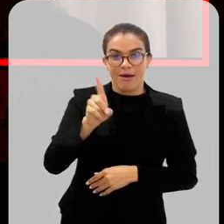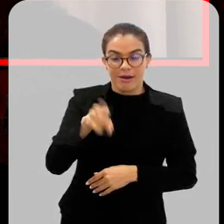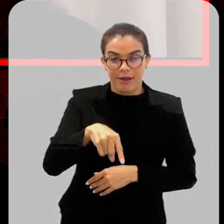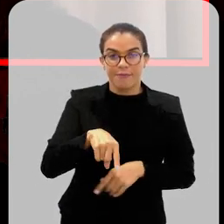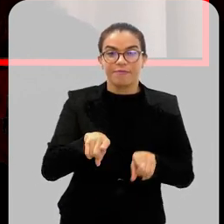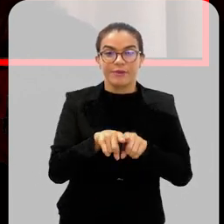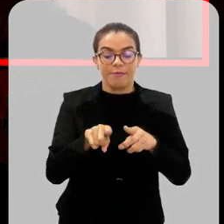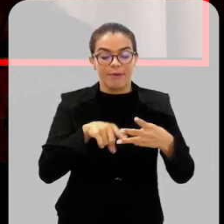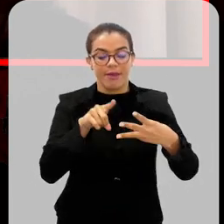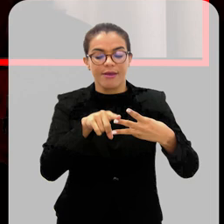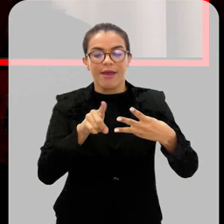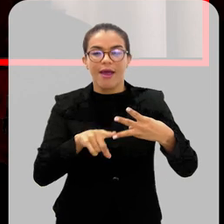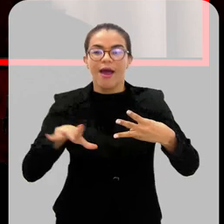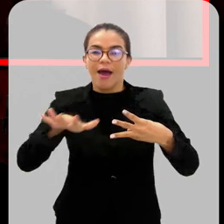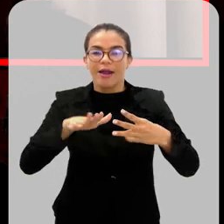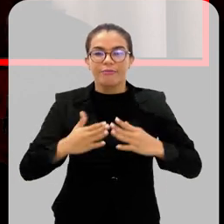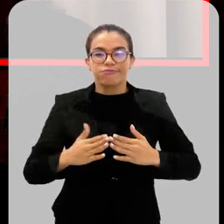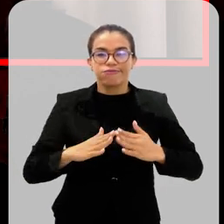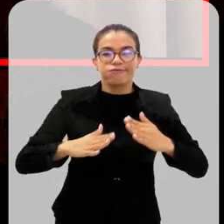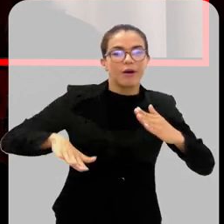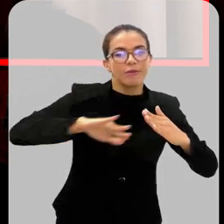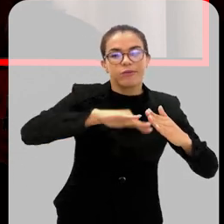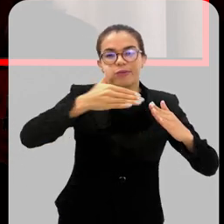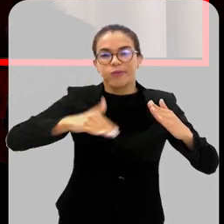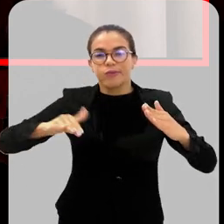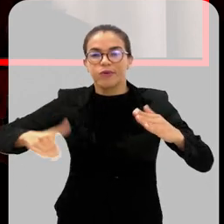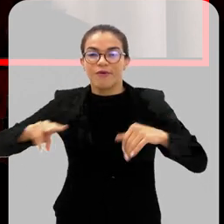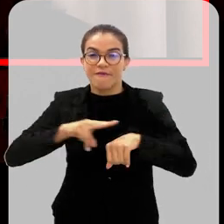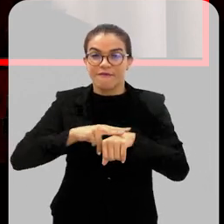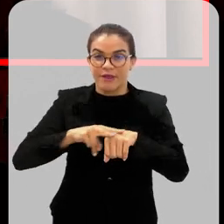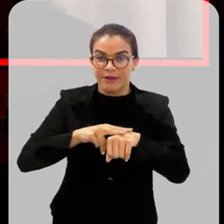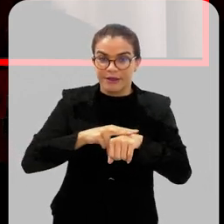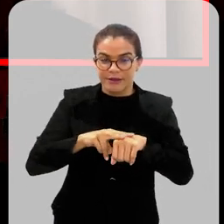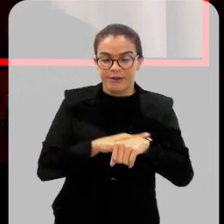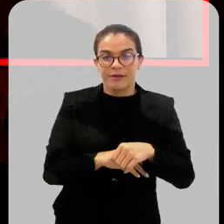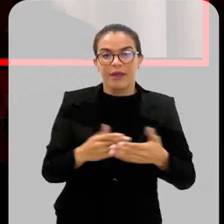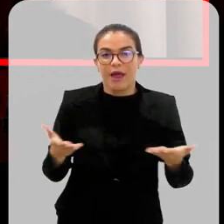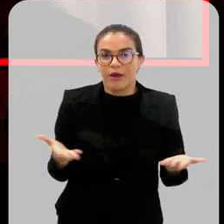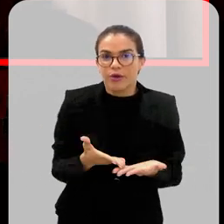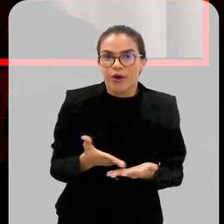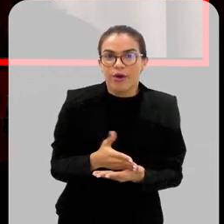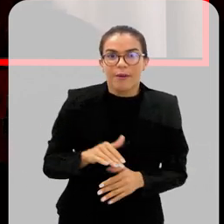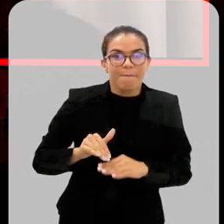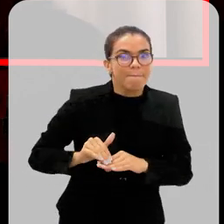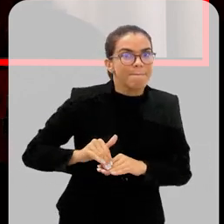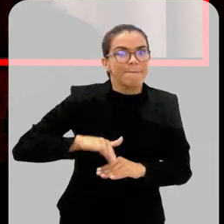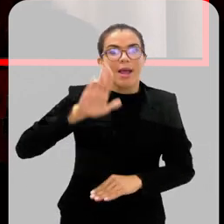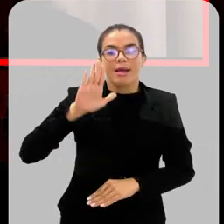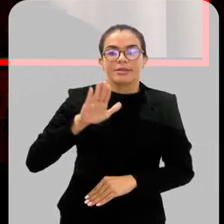pessoas na região da Costa Verde também já estão confirmadas. Onde temos mais de 27